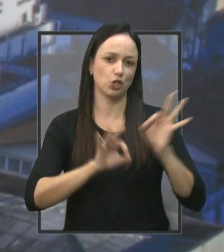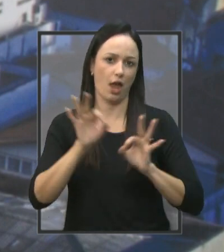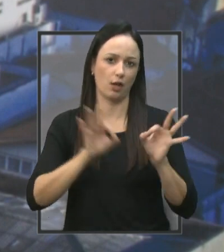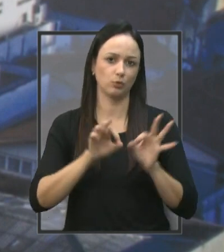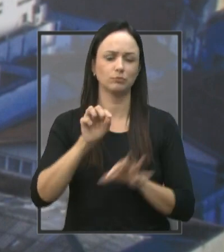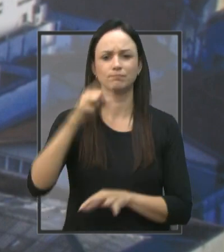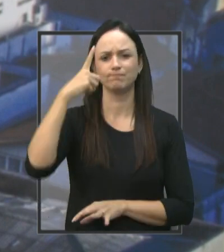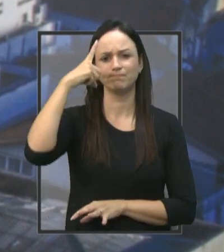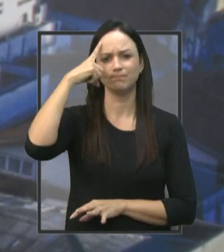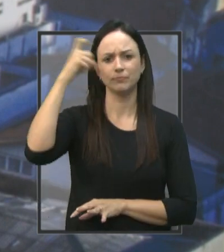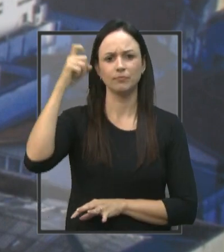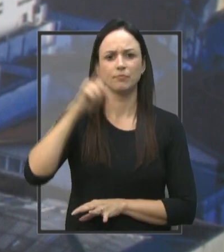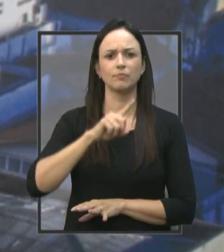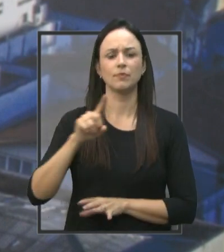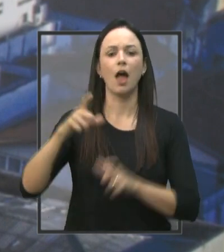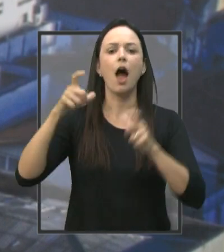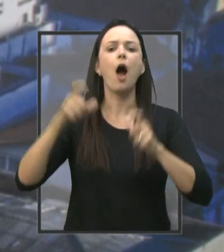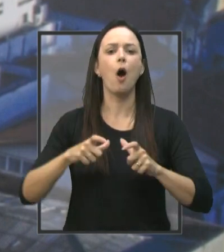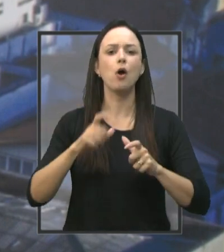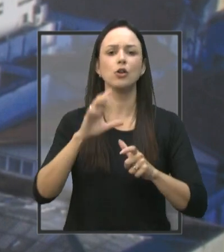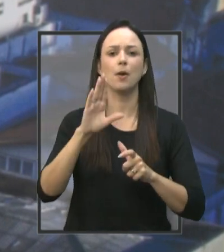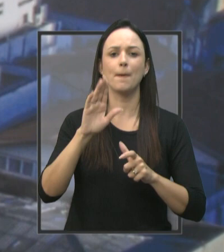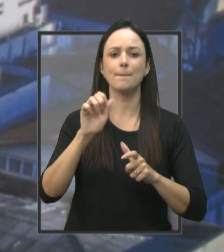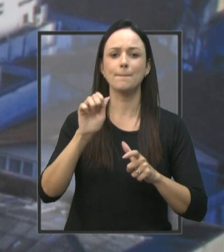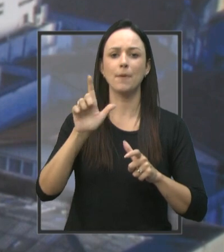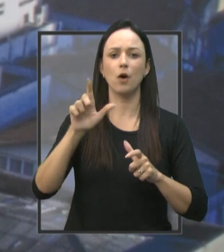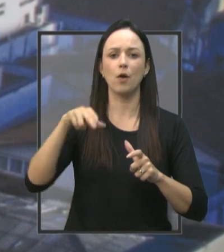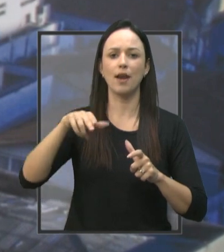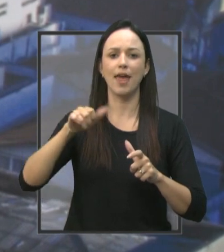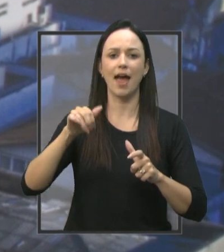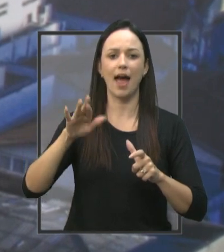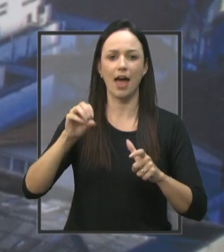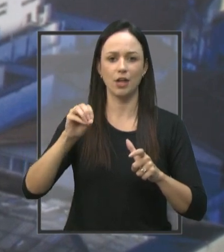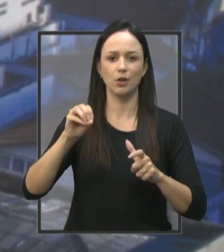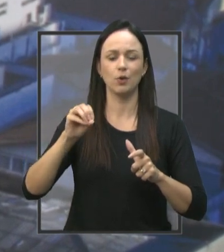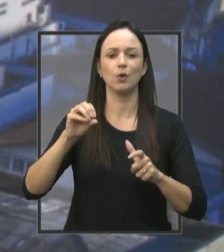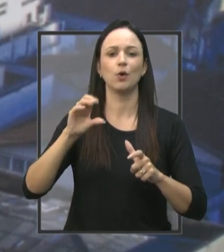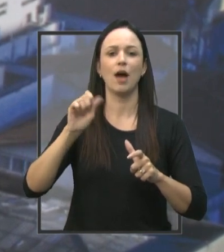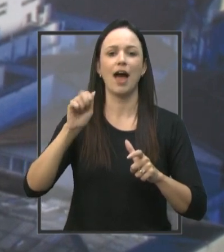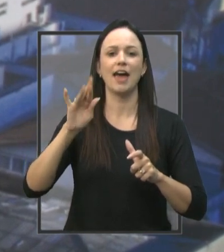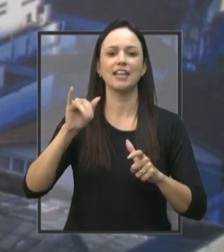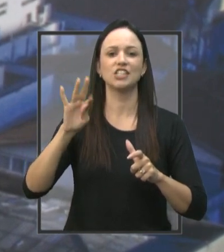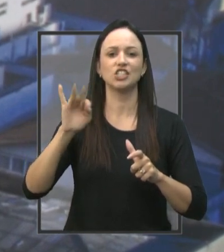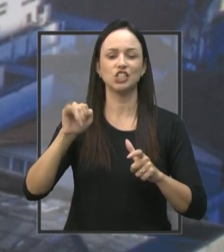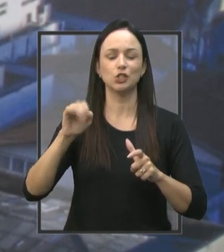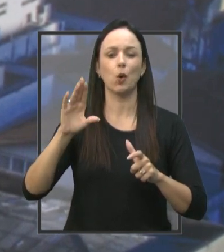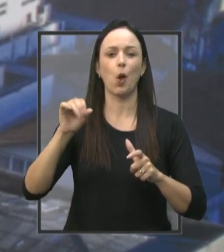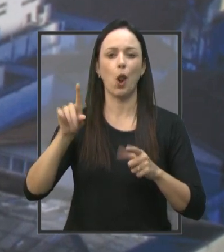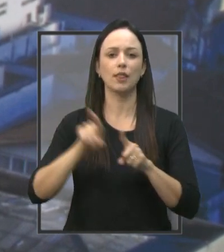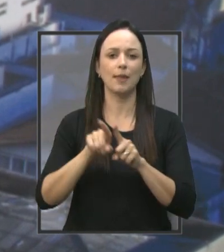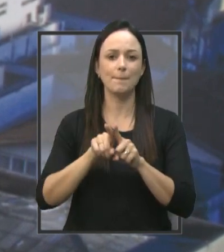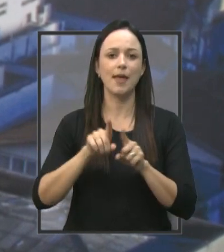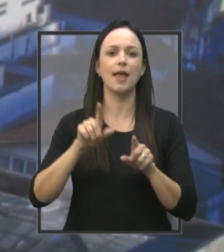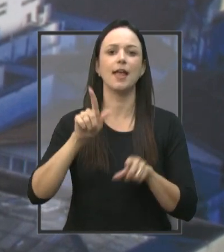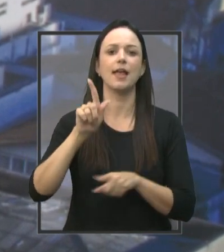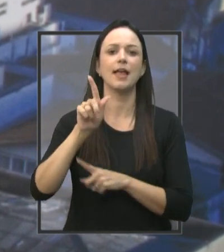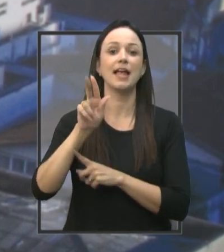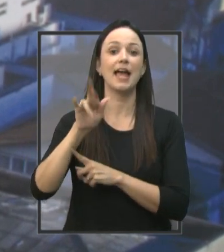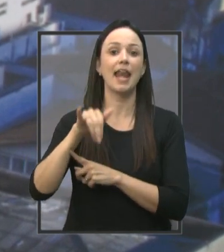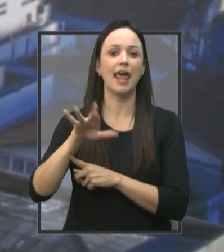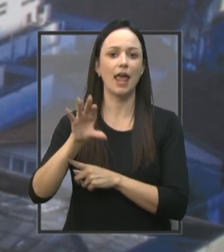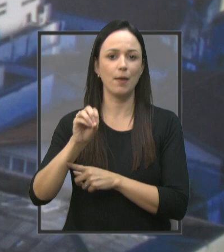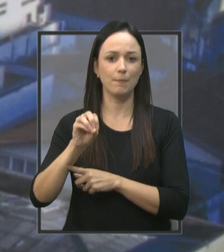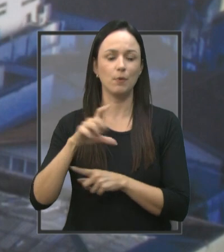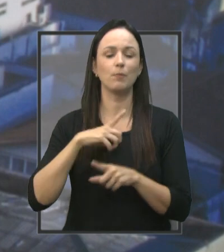realizado no Balneário Orestides Coló No Grêmio, que tem o trabalho da Dani Bassi com o tênis de mesa E na piscina